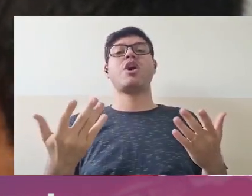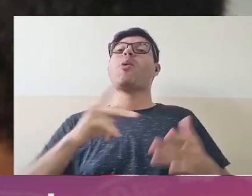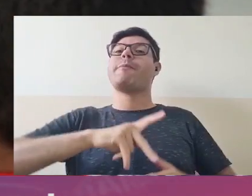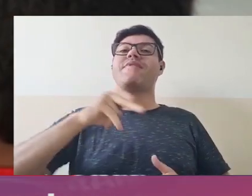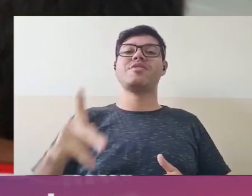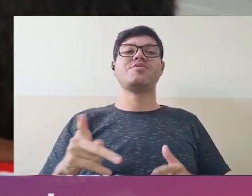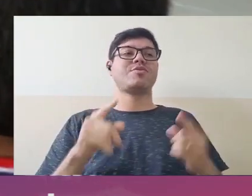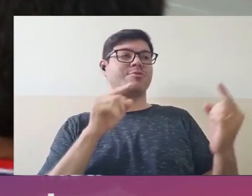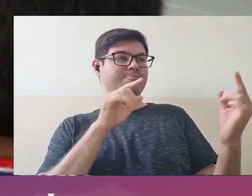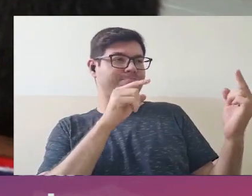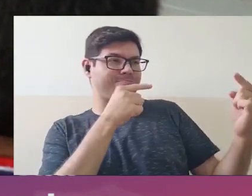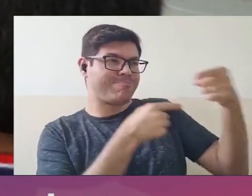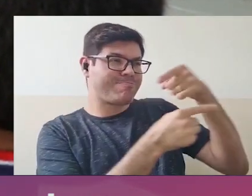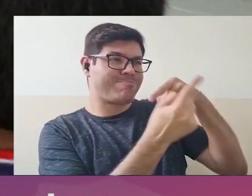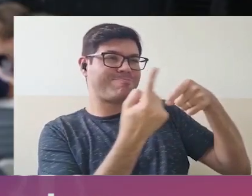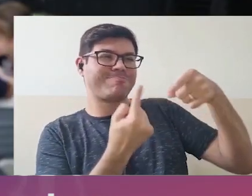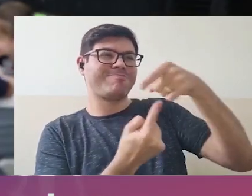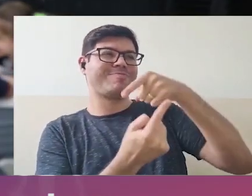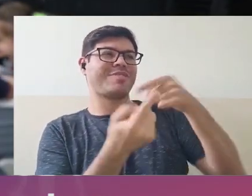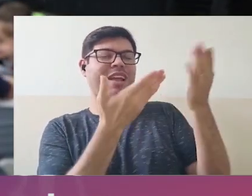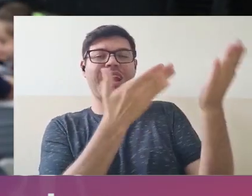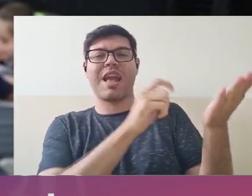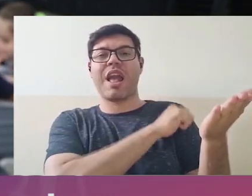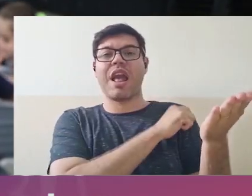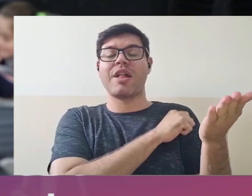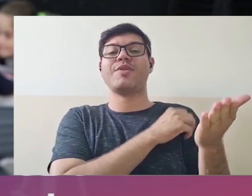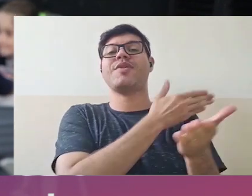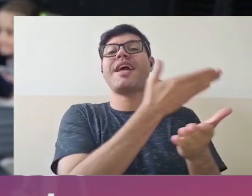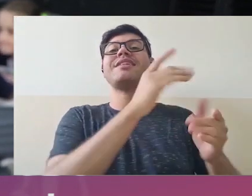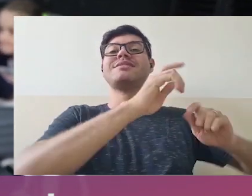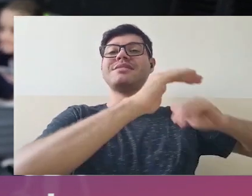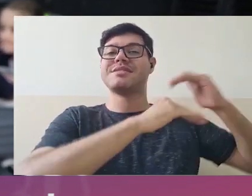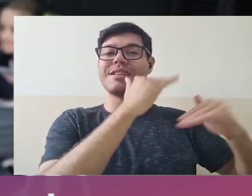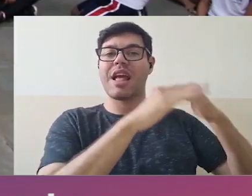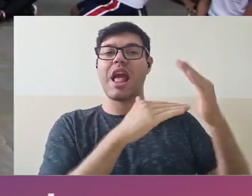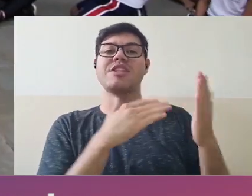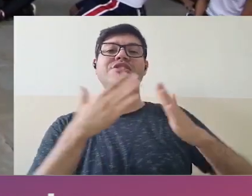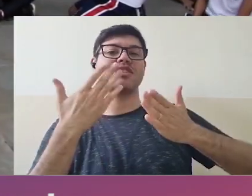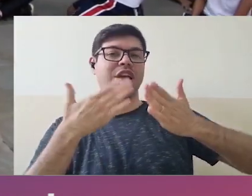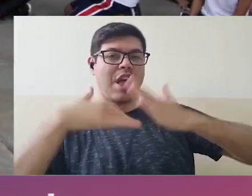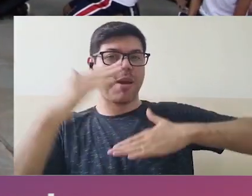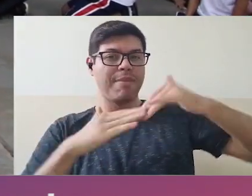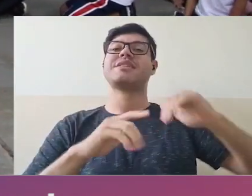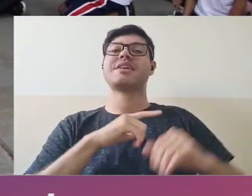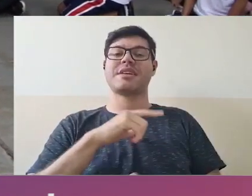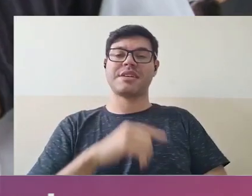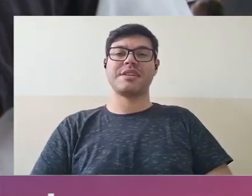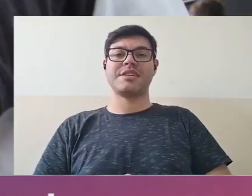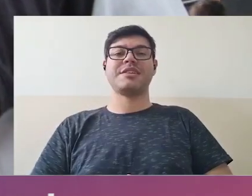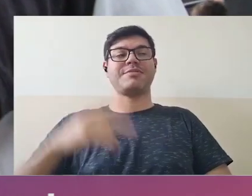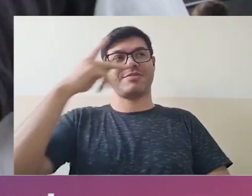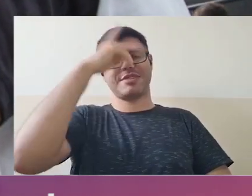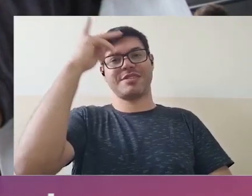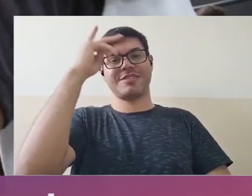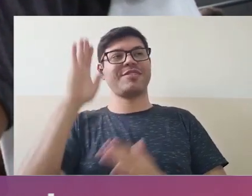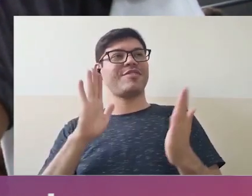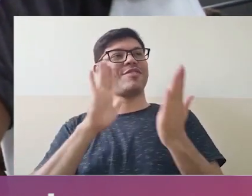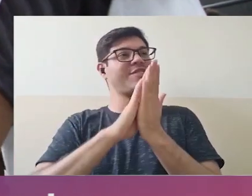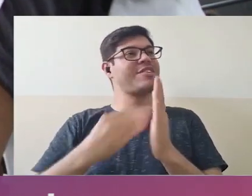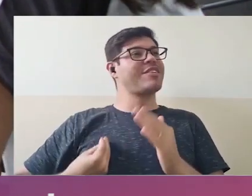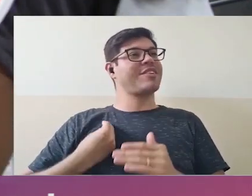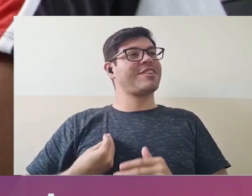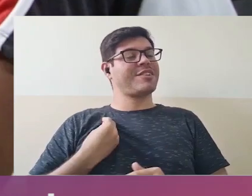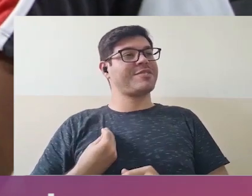interação com os alunos, leva essas crianças a desenvolverem essas habilidades. O prefeito Pedrinho Eliseu acompanhou uma aula